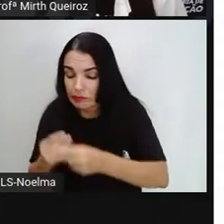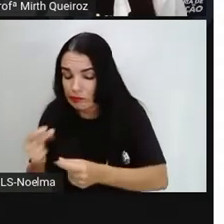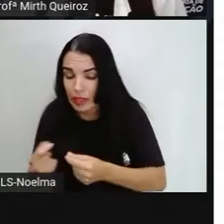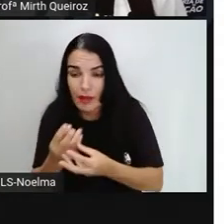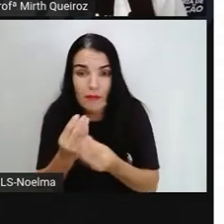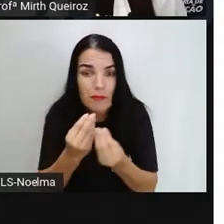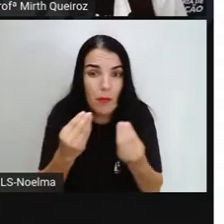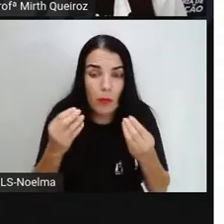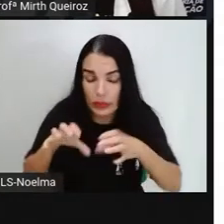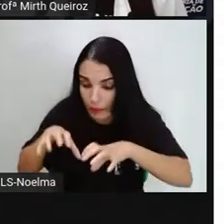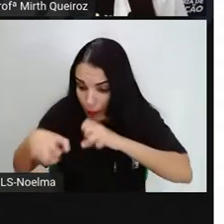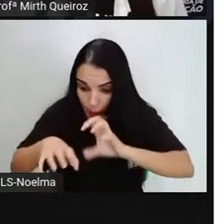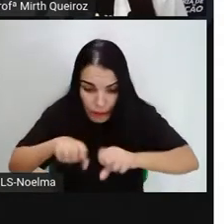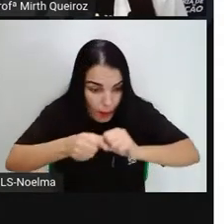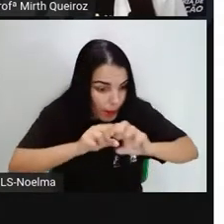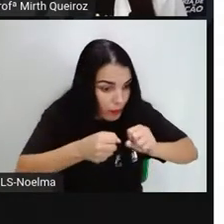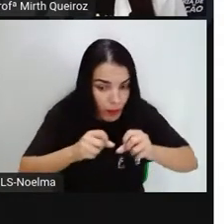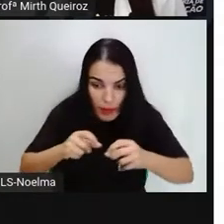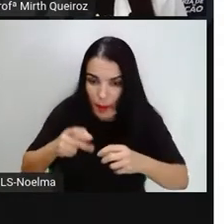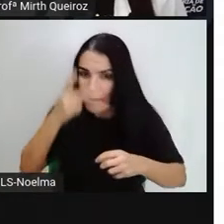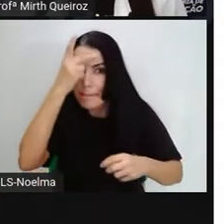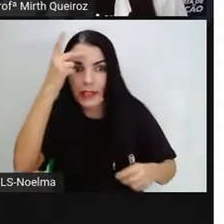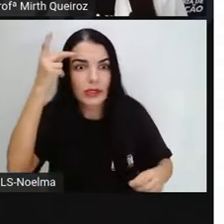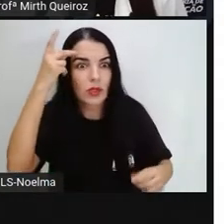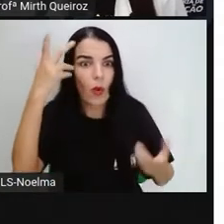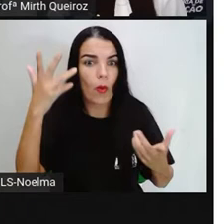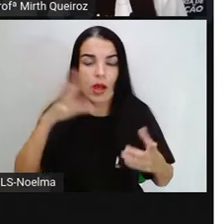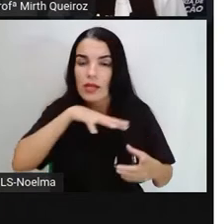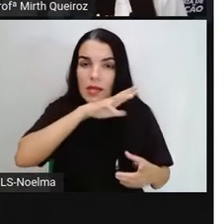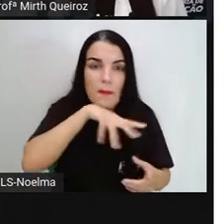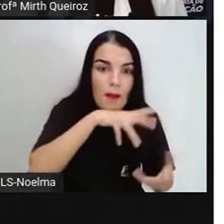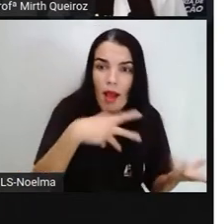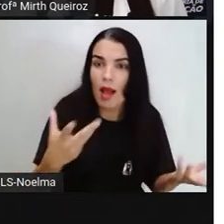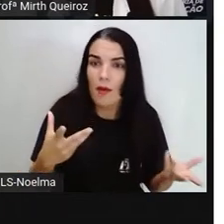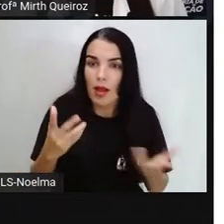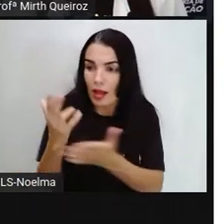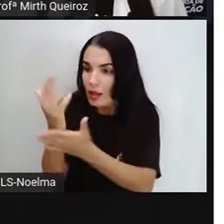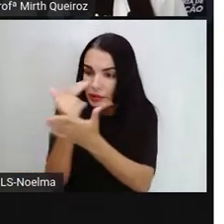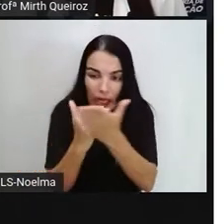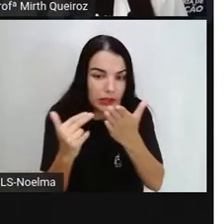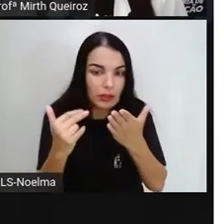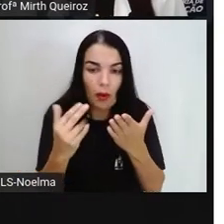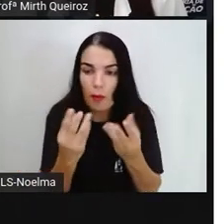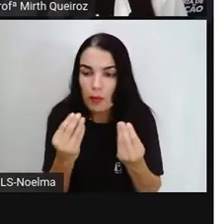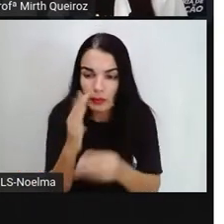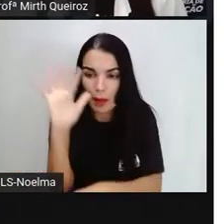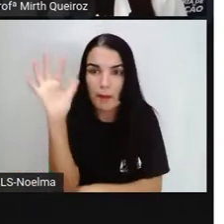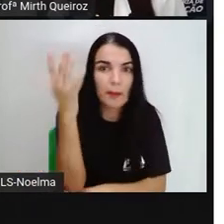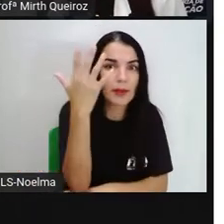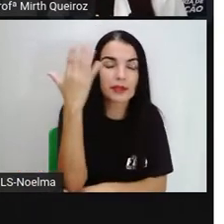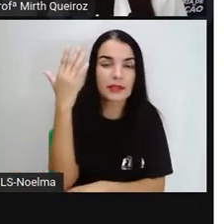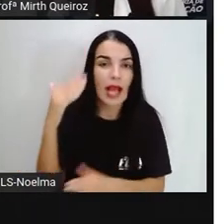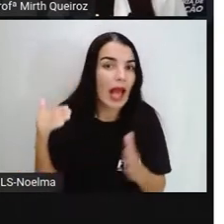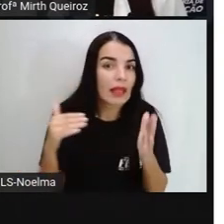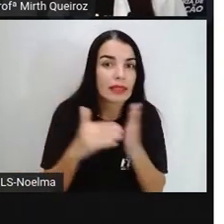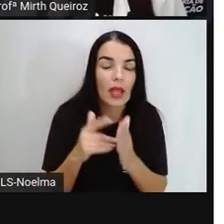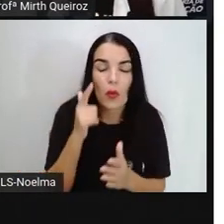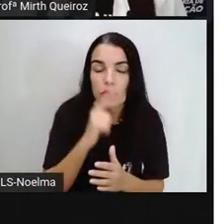centenas de formas, de pessoas, animais, plantas, até conseguir